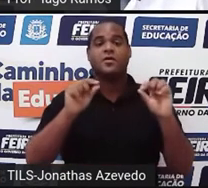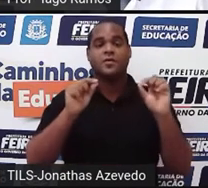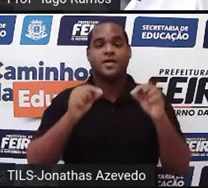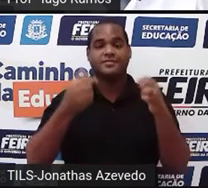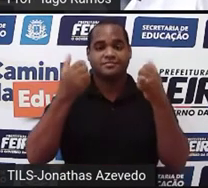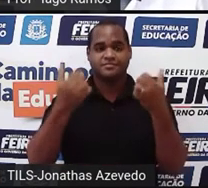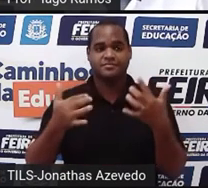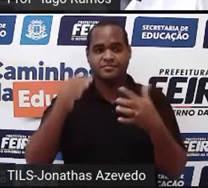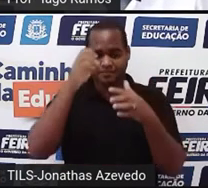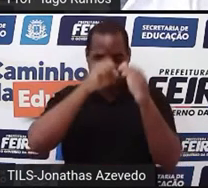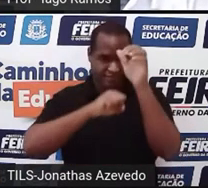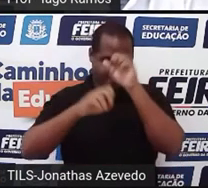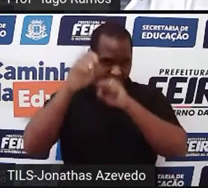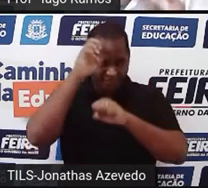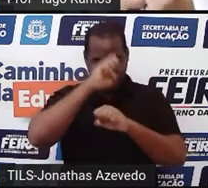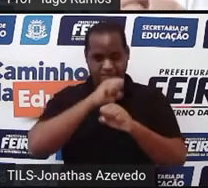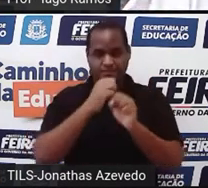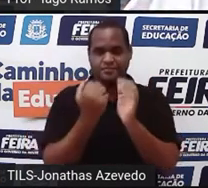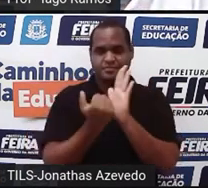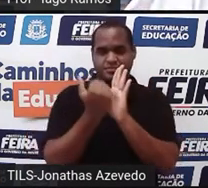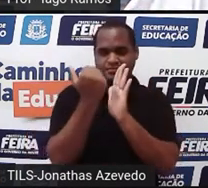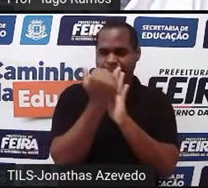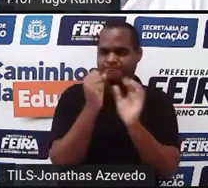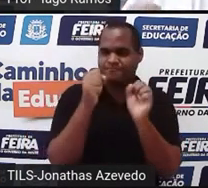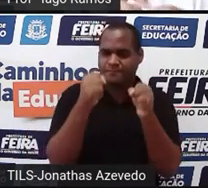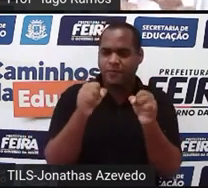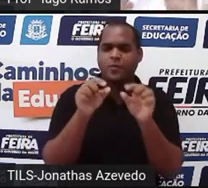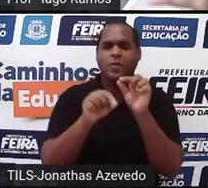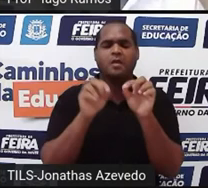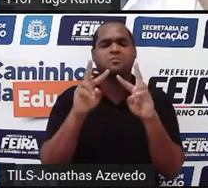a aprender mais sobre esse tema?